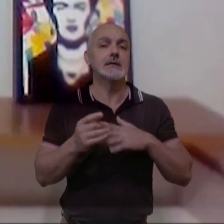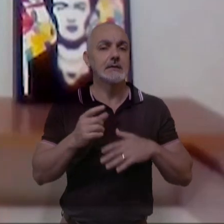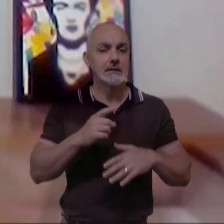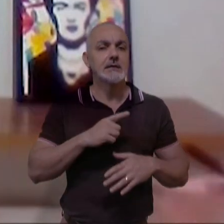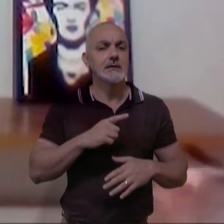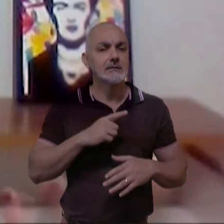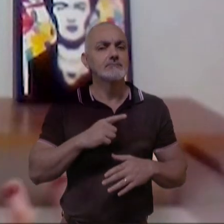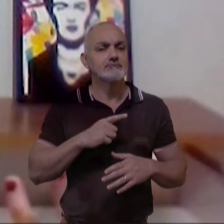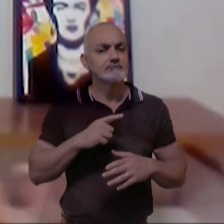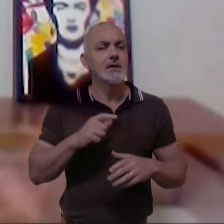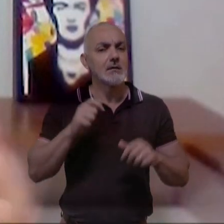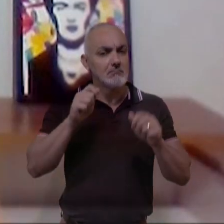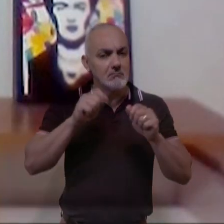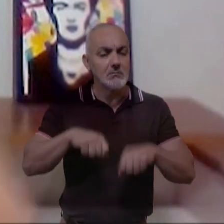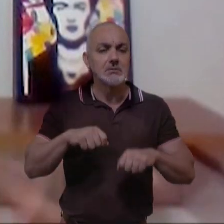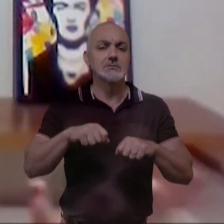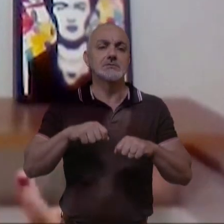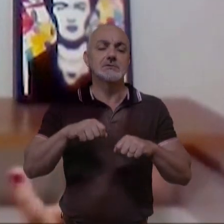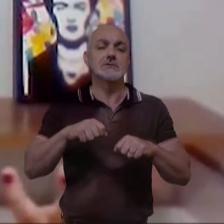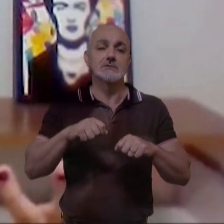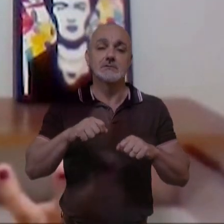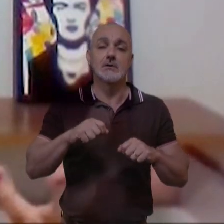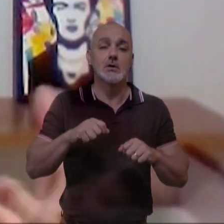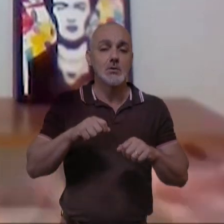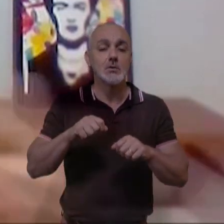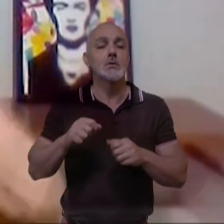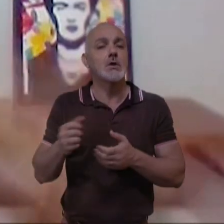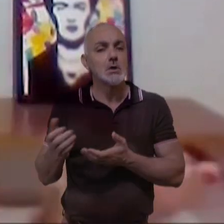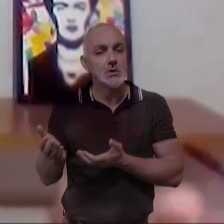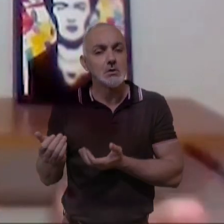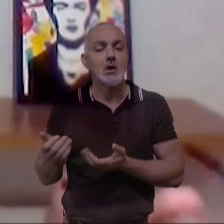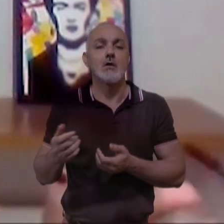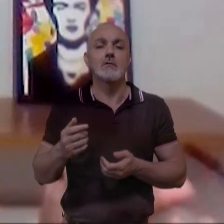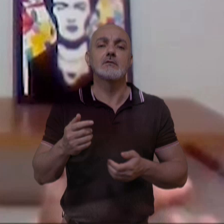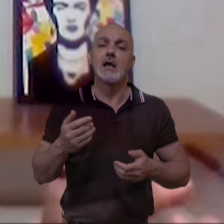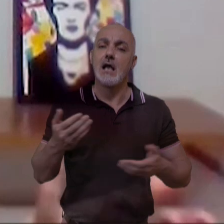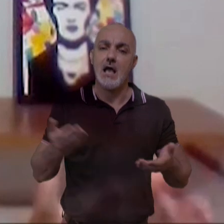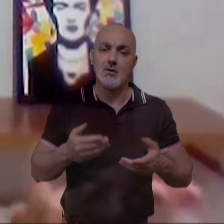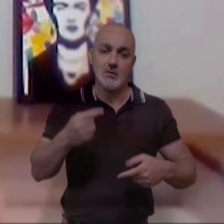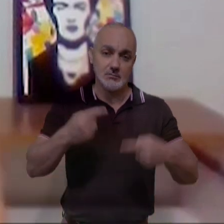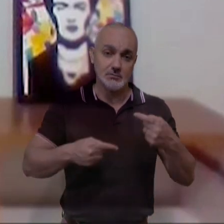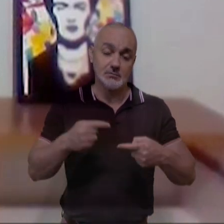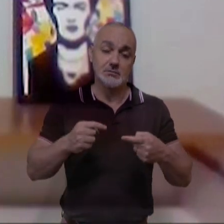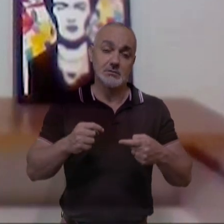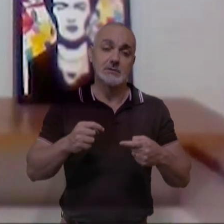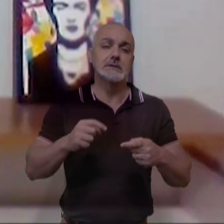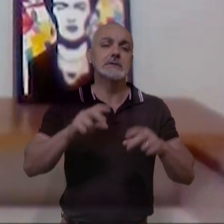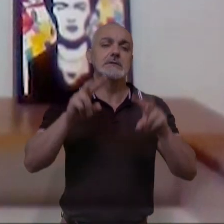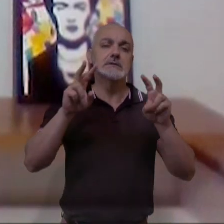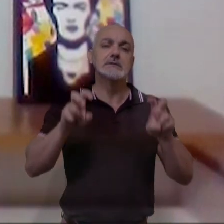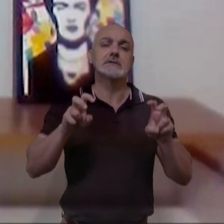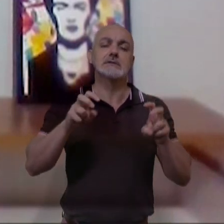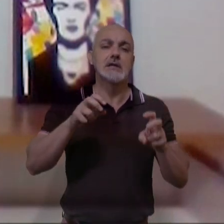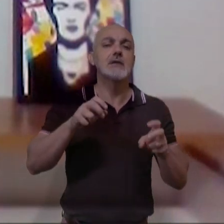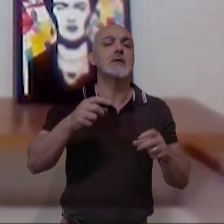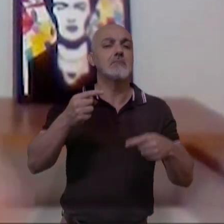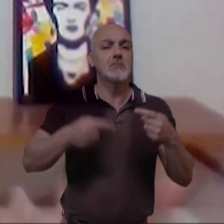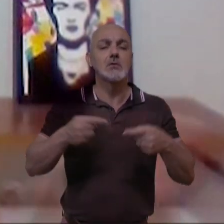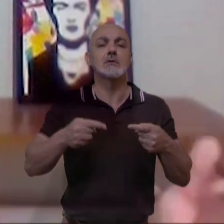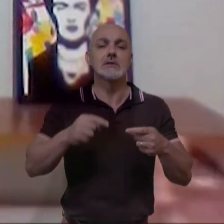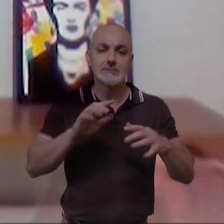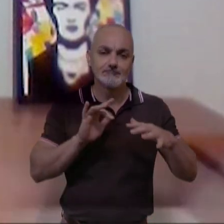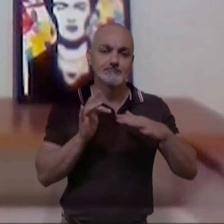tem potencializado ali que jovens passem a discutir mais sobre políticas no ambiente virtual.